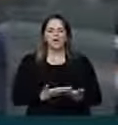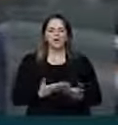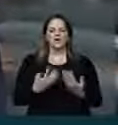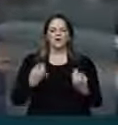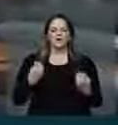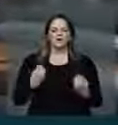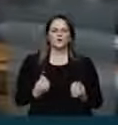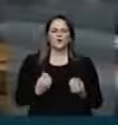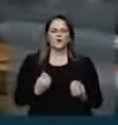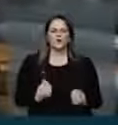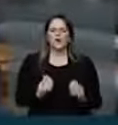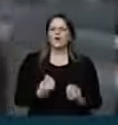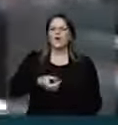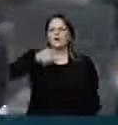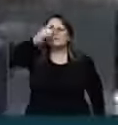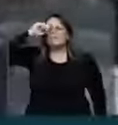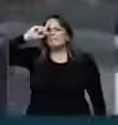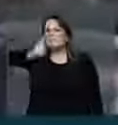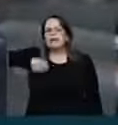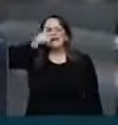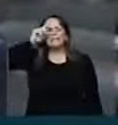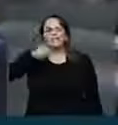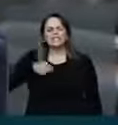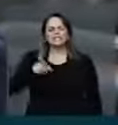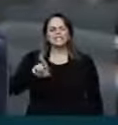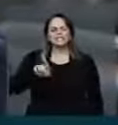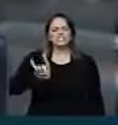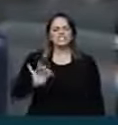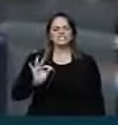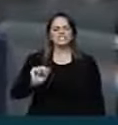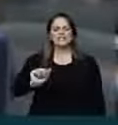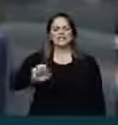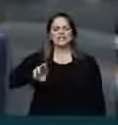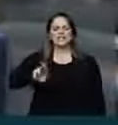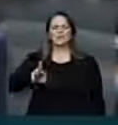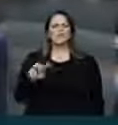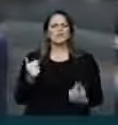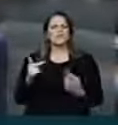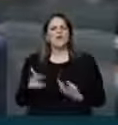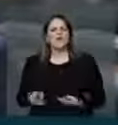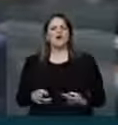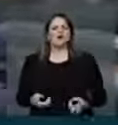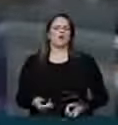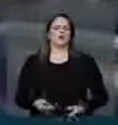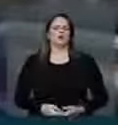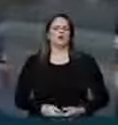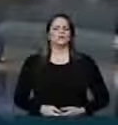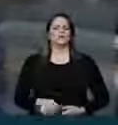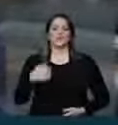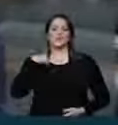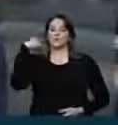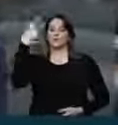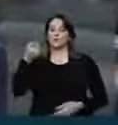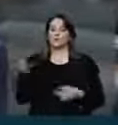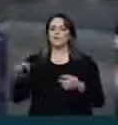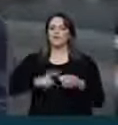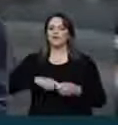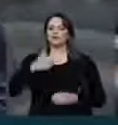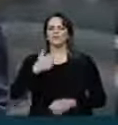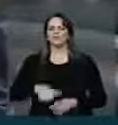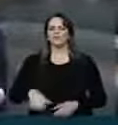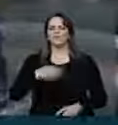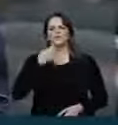forma ditatorial como foi adotada essa medida. E vou voltar a esse assunto com dados concretos,